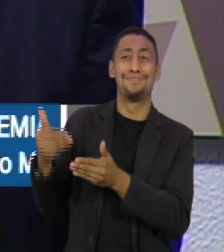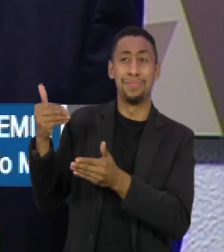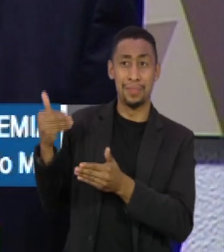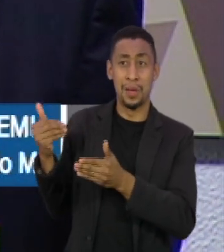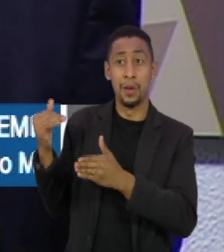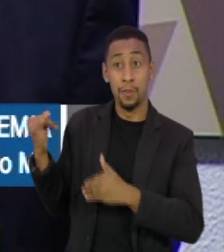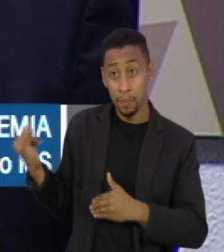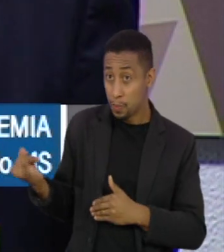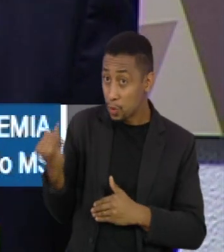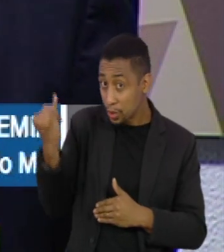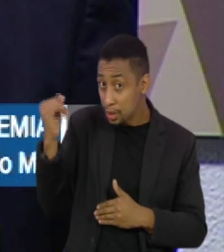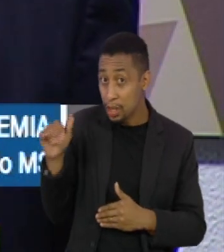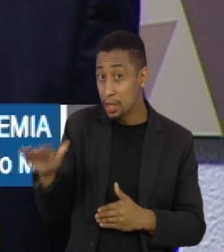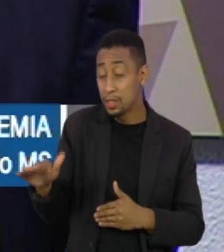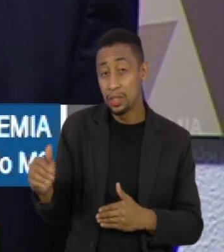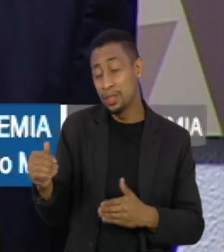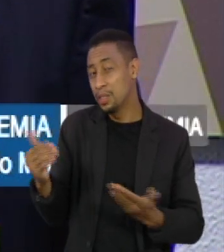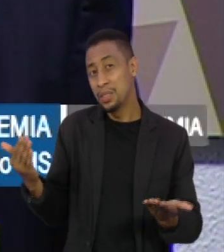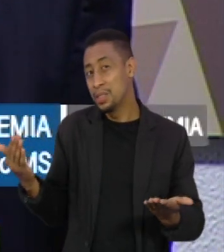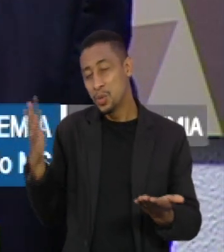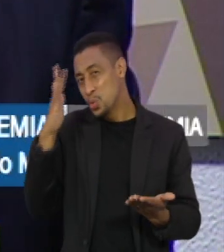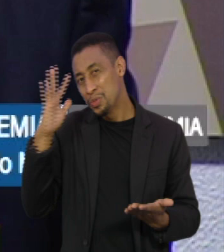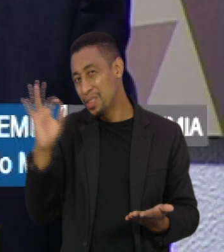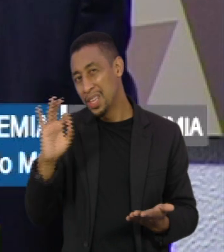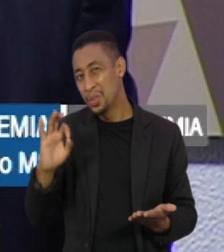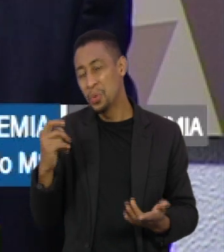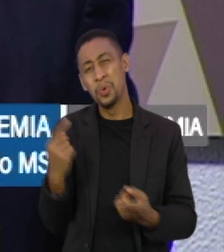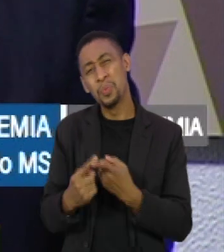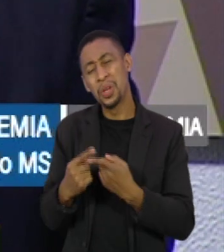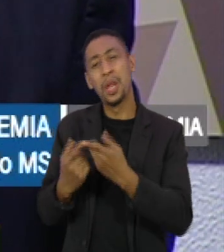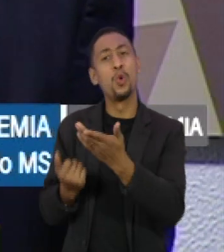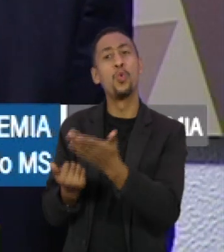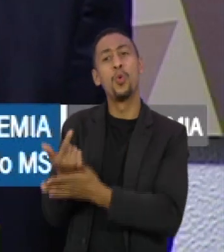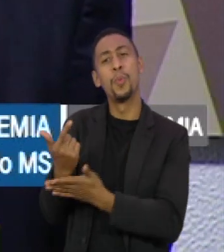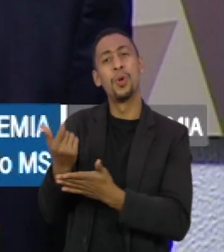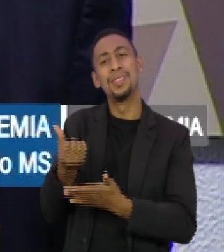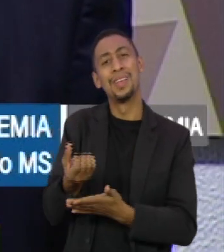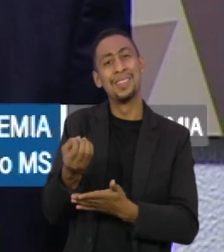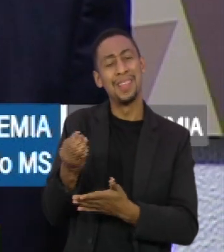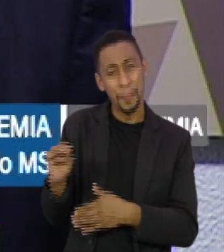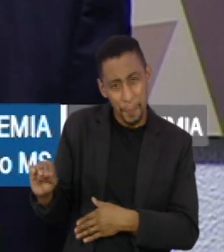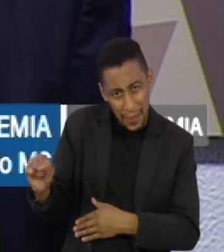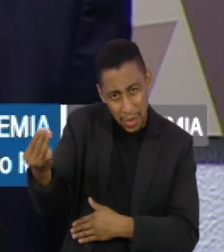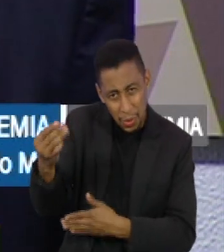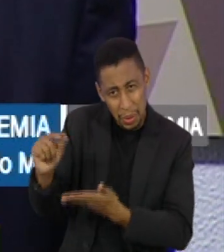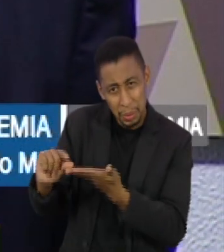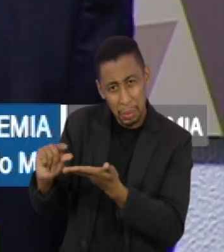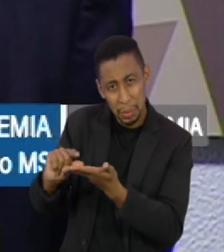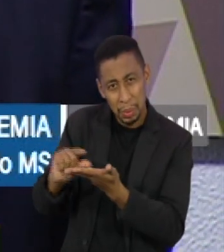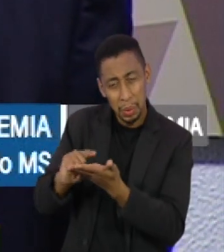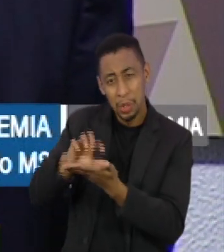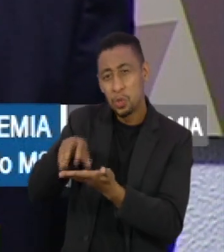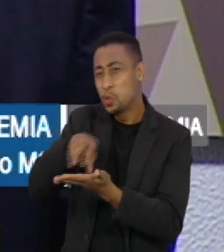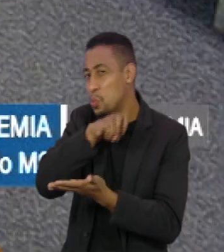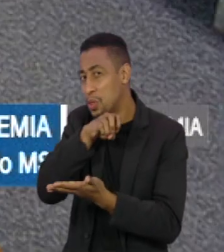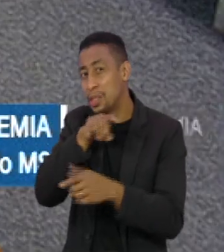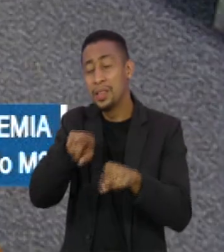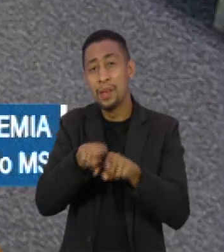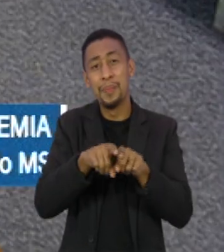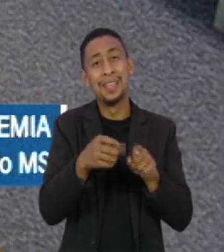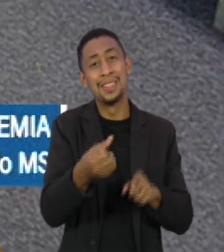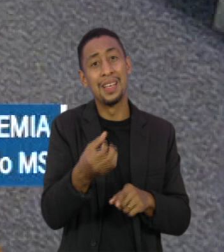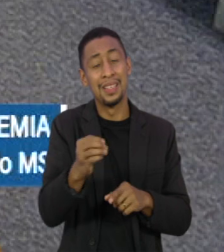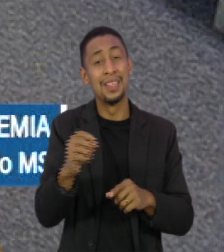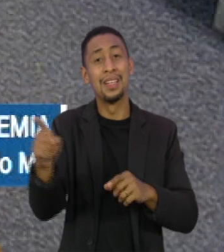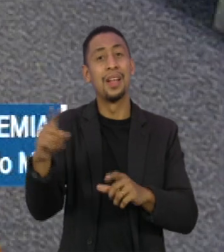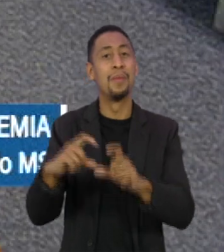isso, coronel, que nós não entendemos por que a gente não comprou 60 milhões de vacinas da Butantan e 70 da Pfizer. A vacina